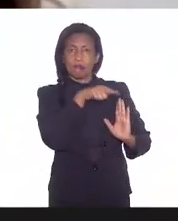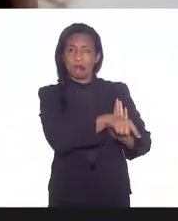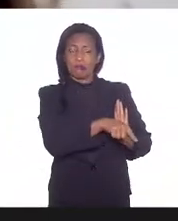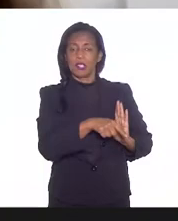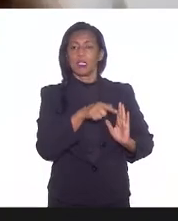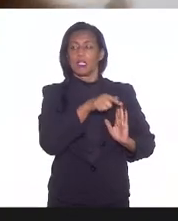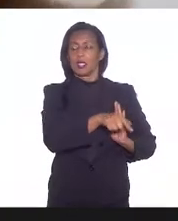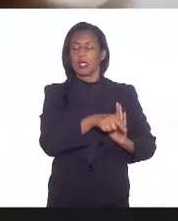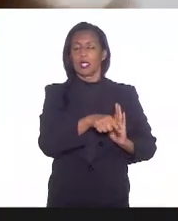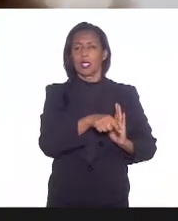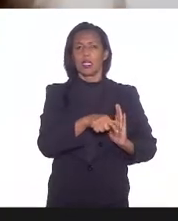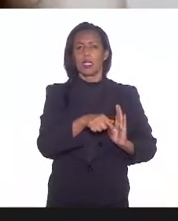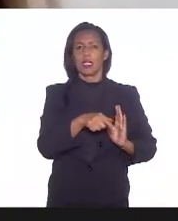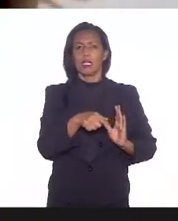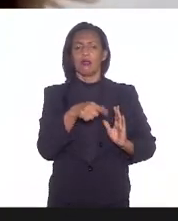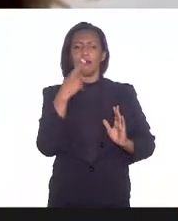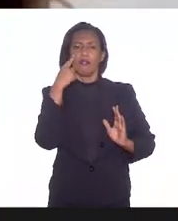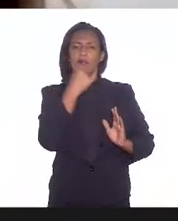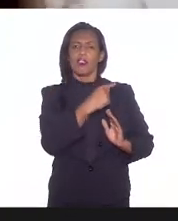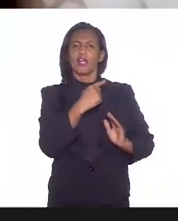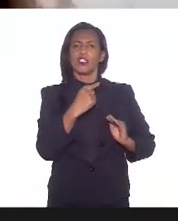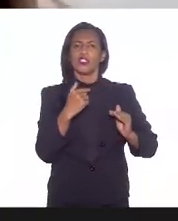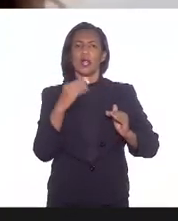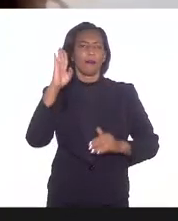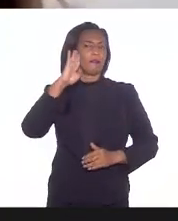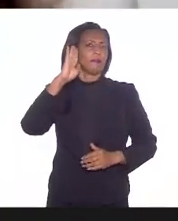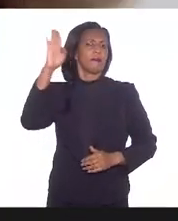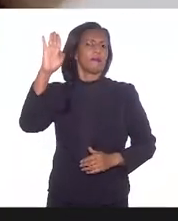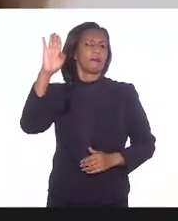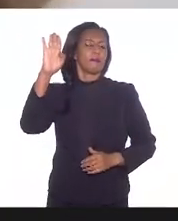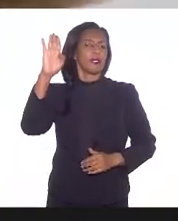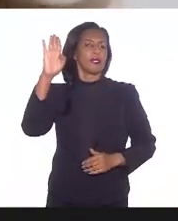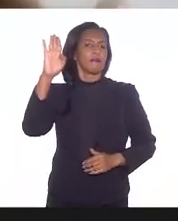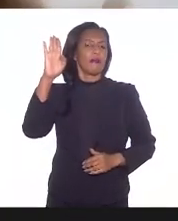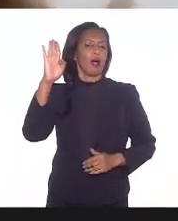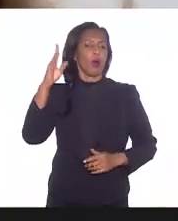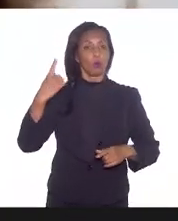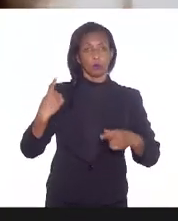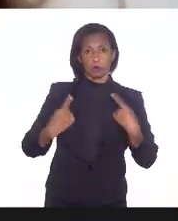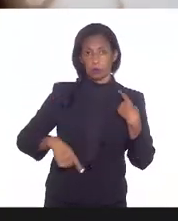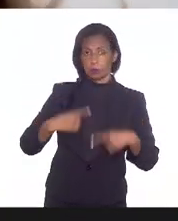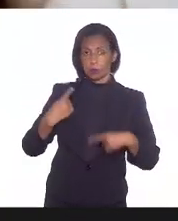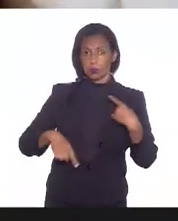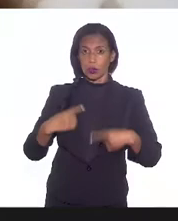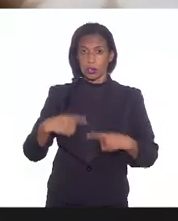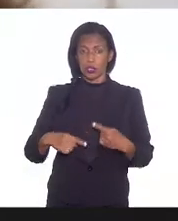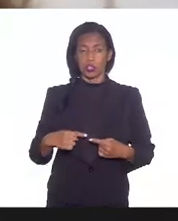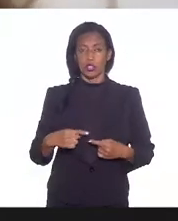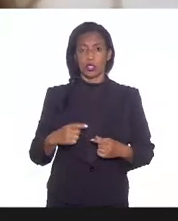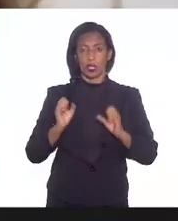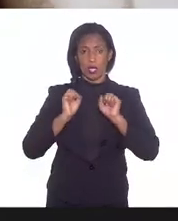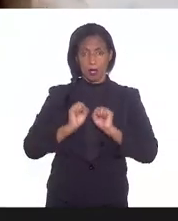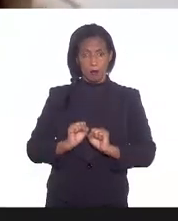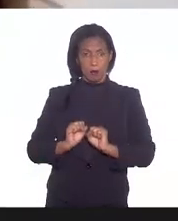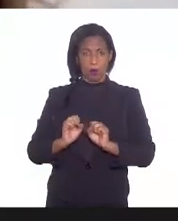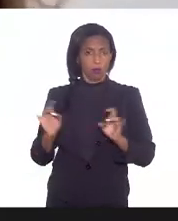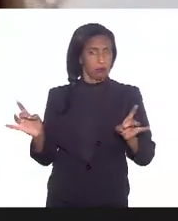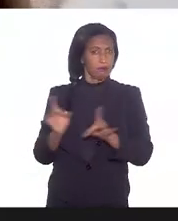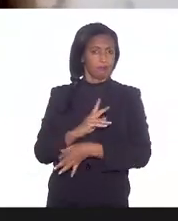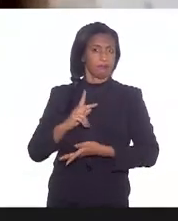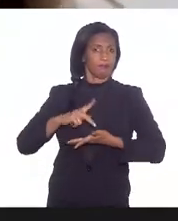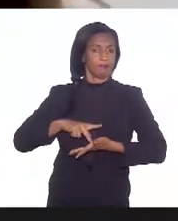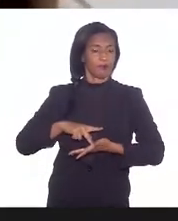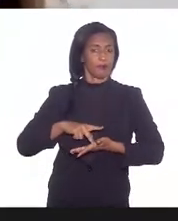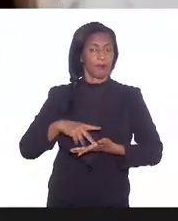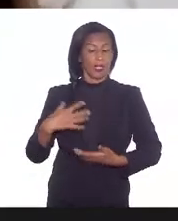estabelecimento de prioridades e definição de intervenções e políticas que possam ser mais efetivas. Então,